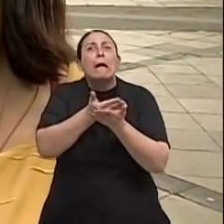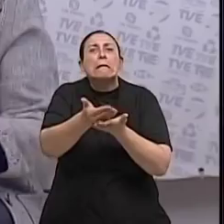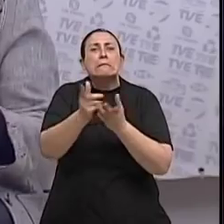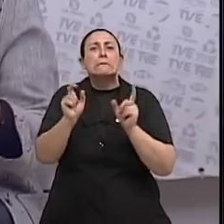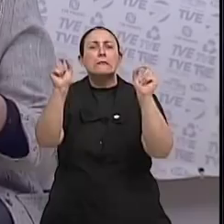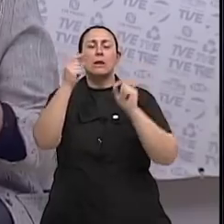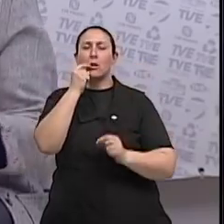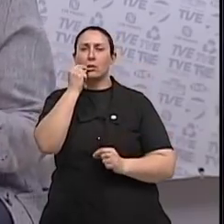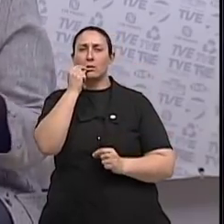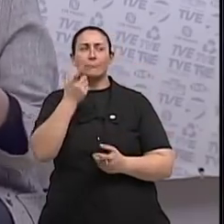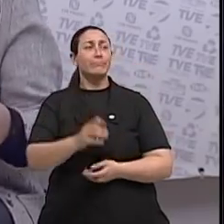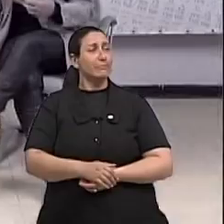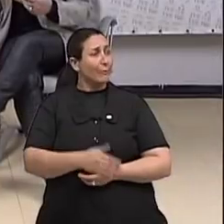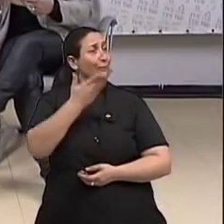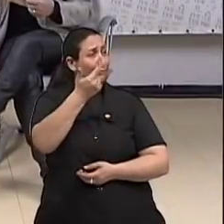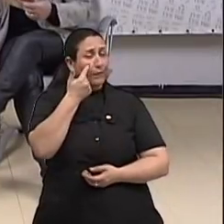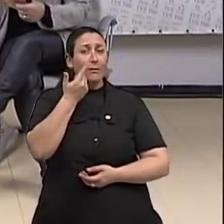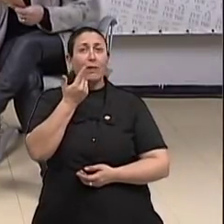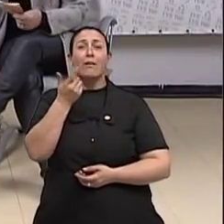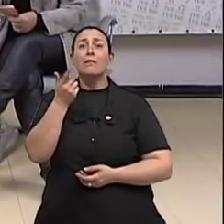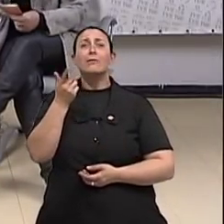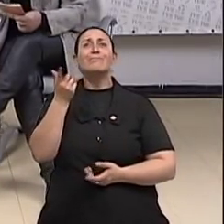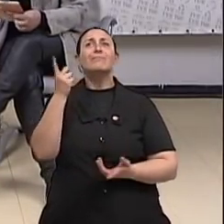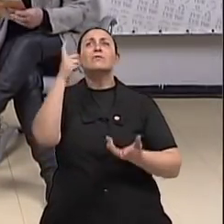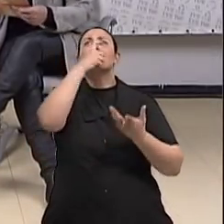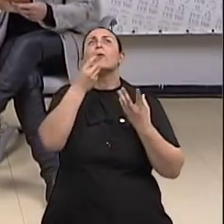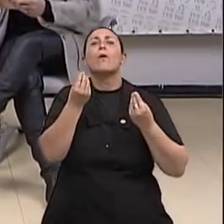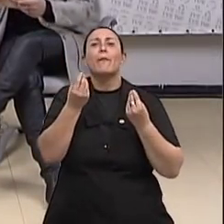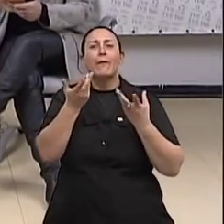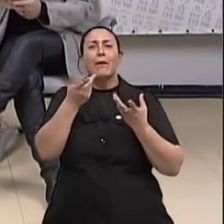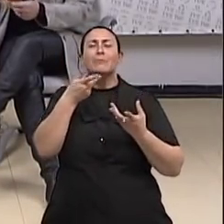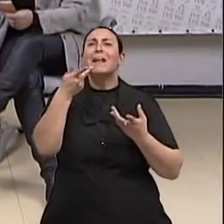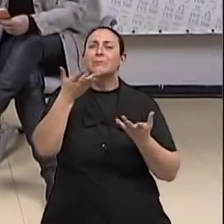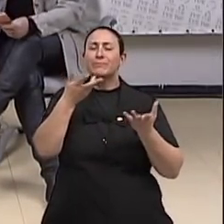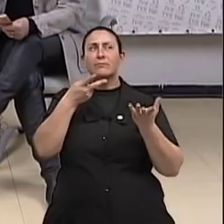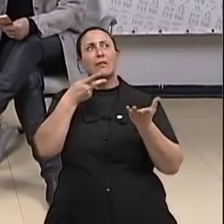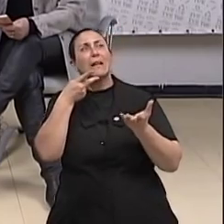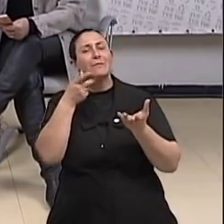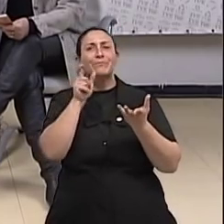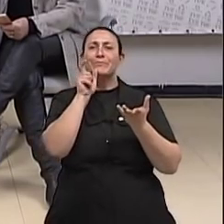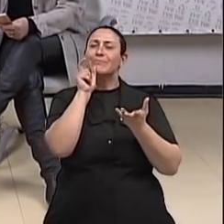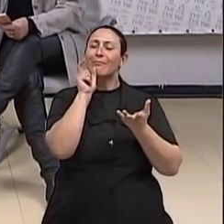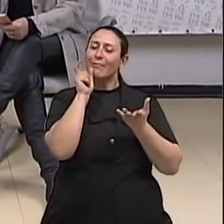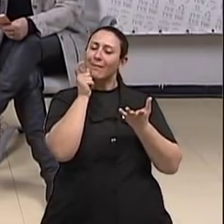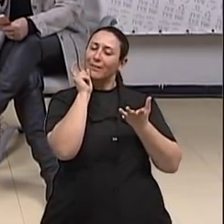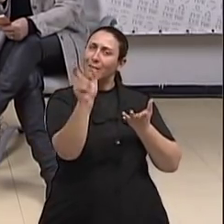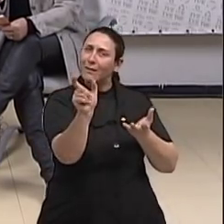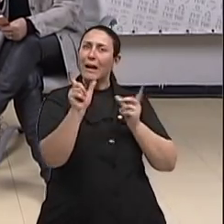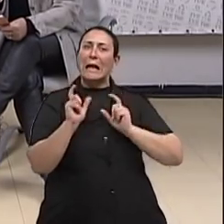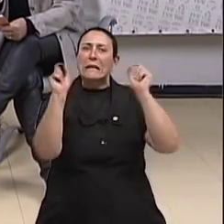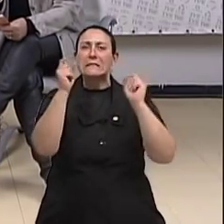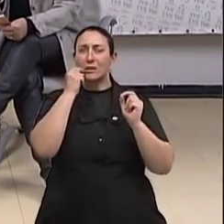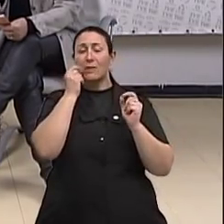câncer de mama? Olha o desconhecimento. Ela tem dificuldade até de dizer, né, doutora? Assim, como é que sabe antes? Né? Ou seja, ela está